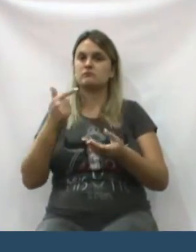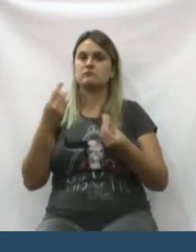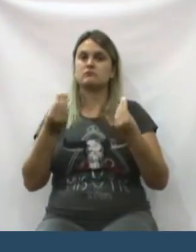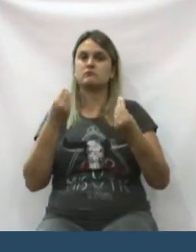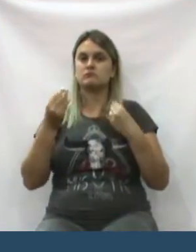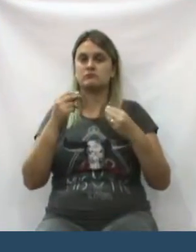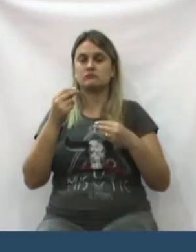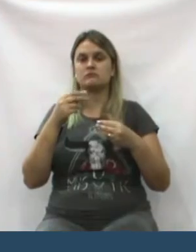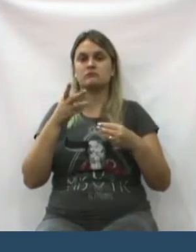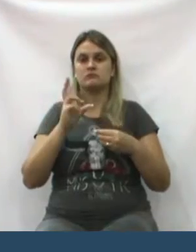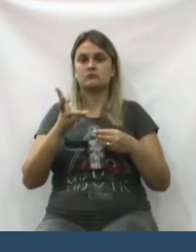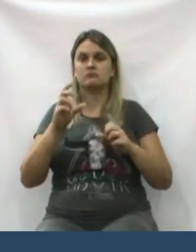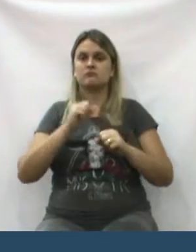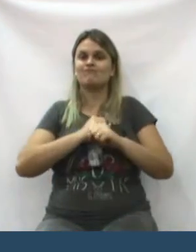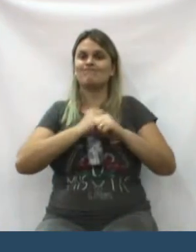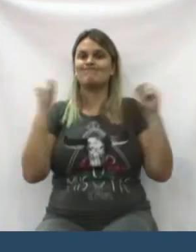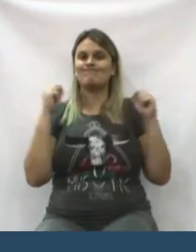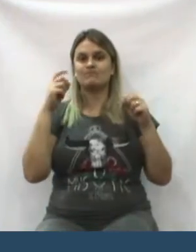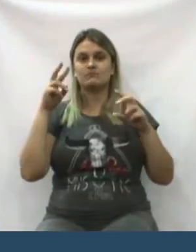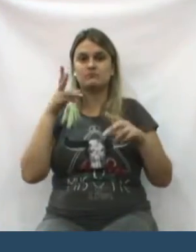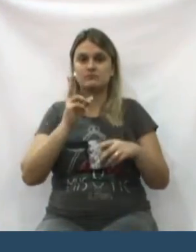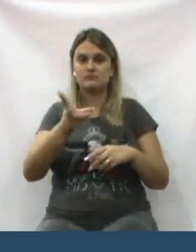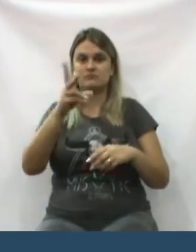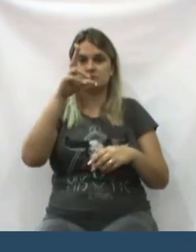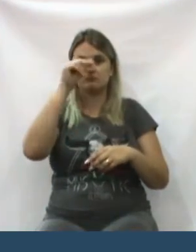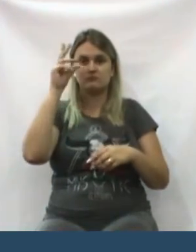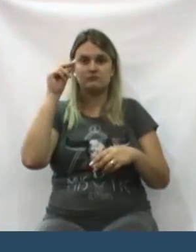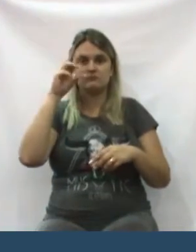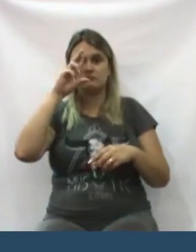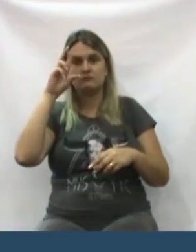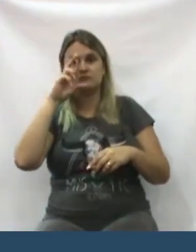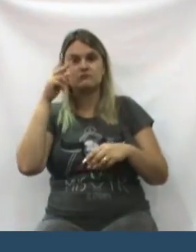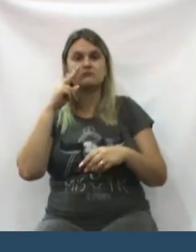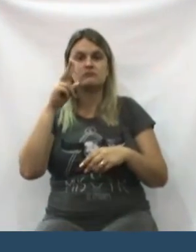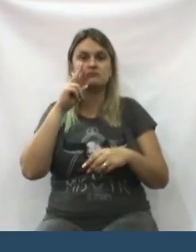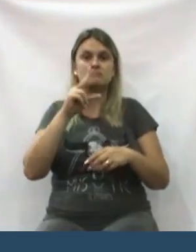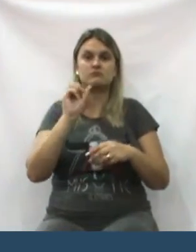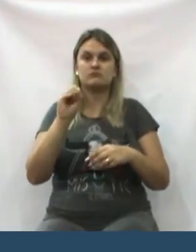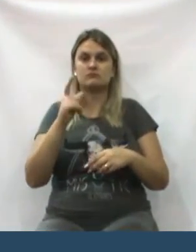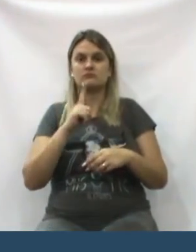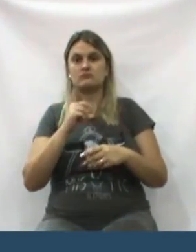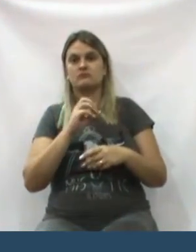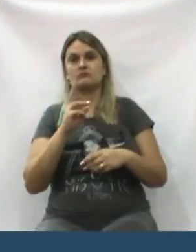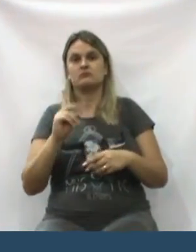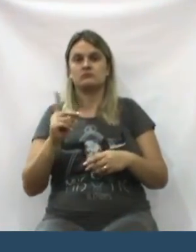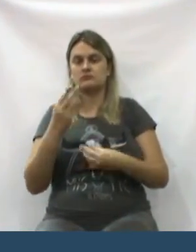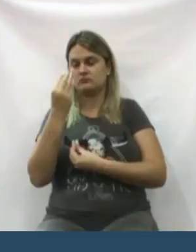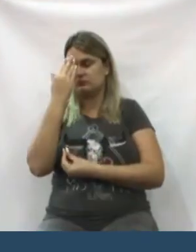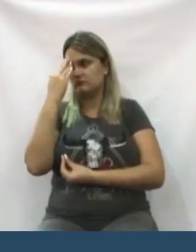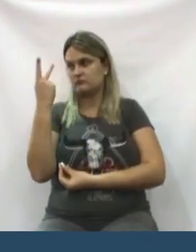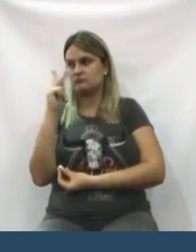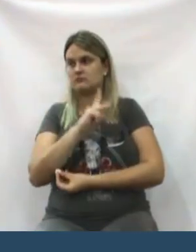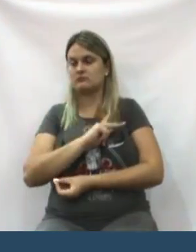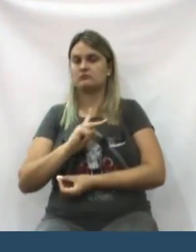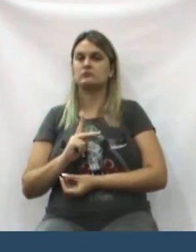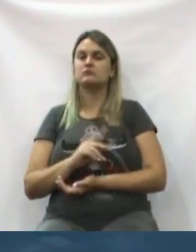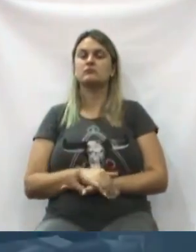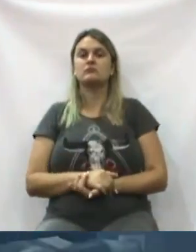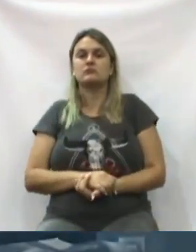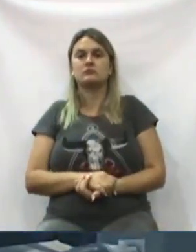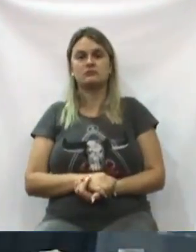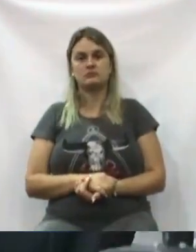impossível. Muitas vezes, o poder público está, no dia a dia, fiscalizando esse tipo de serviço. Muito obrigado, senhor presidente. senhor presidente.